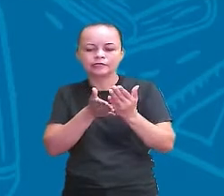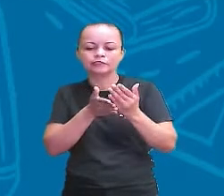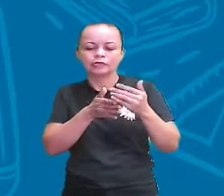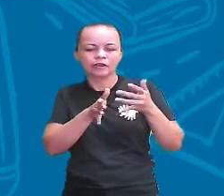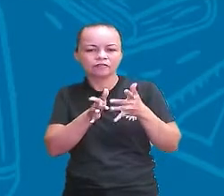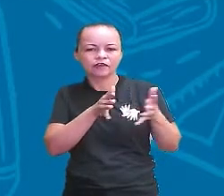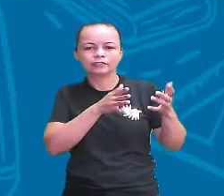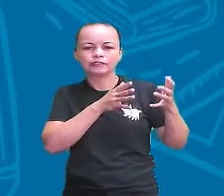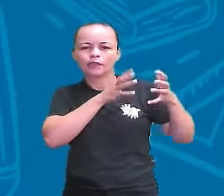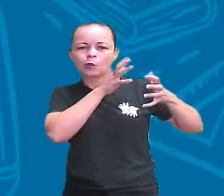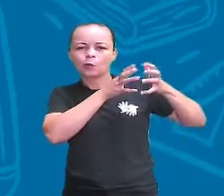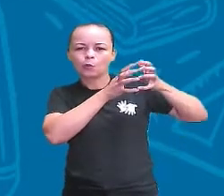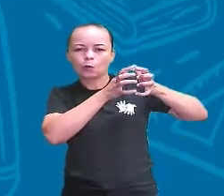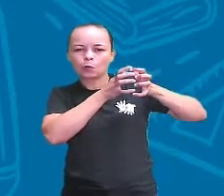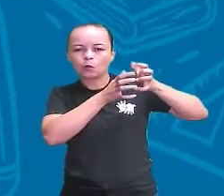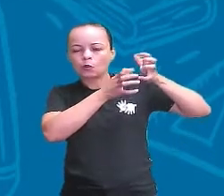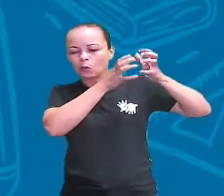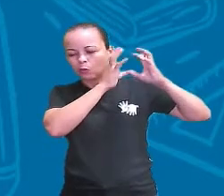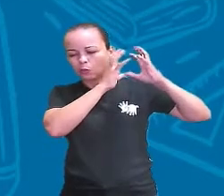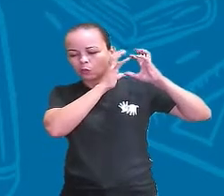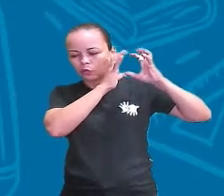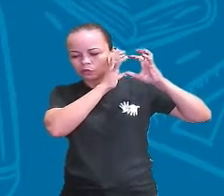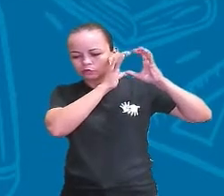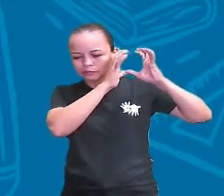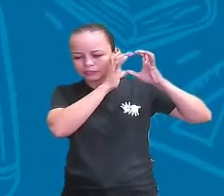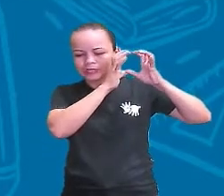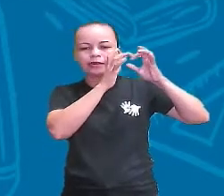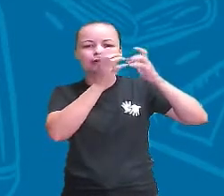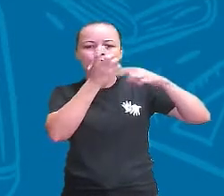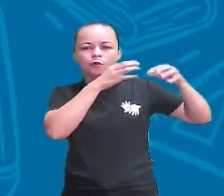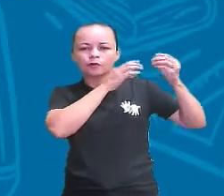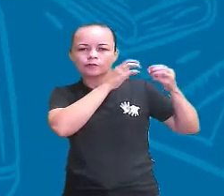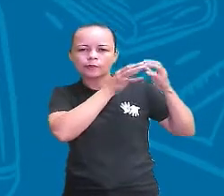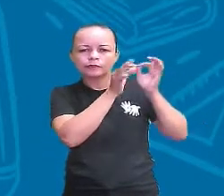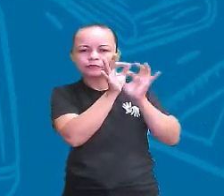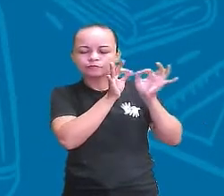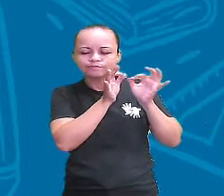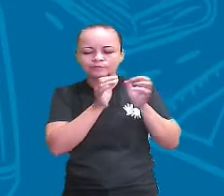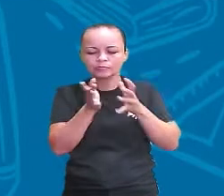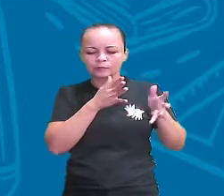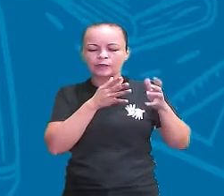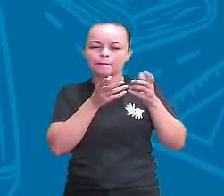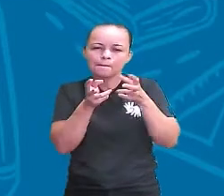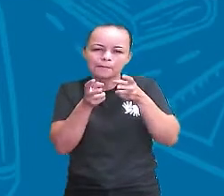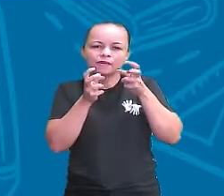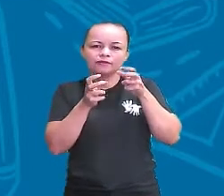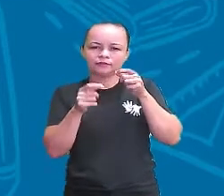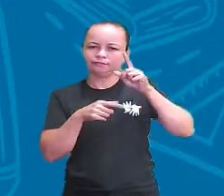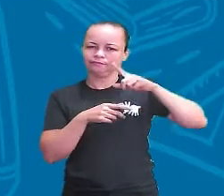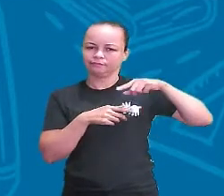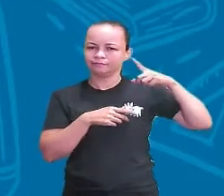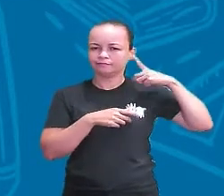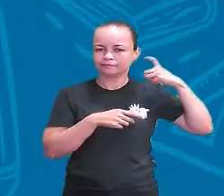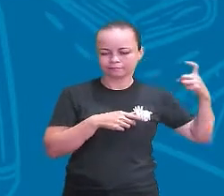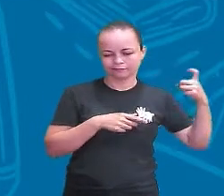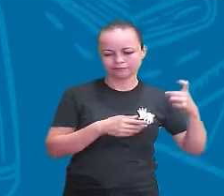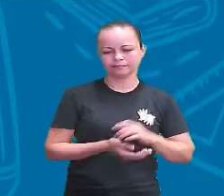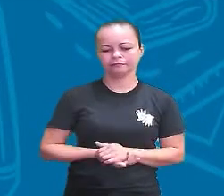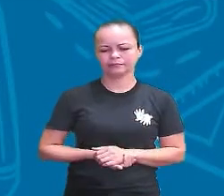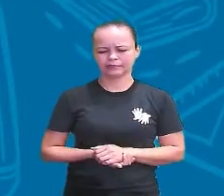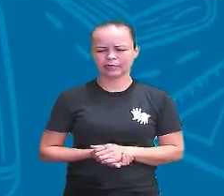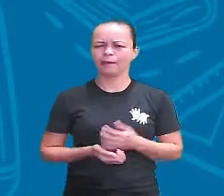levado até o cérebro, onde é processada a mensagem, para assim percebermos o som. Vê como é complicado, gente.